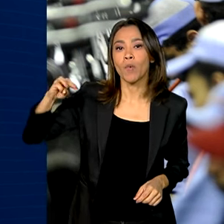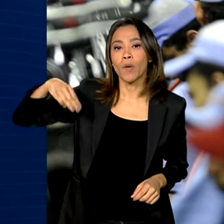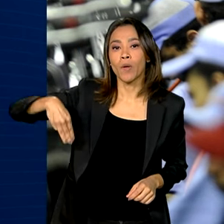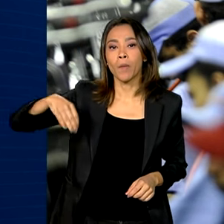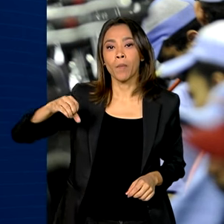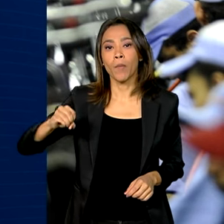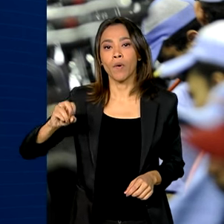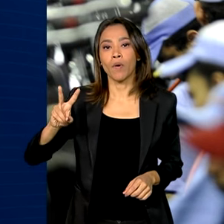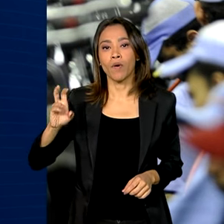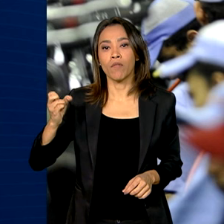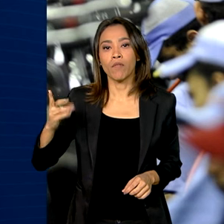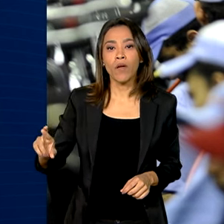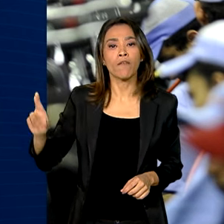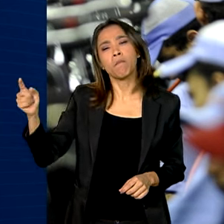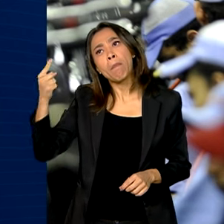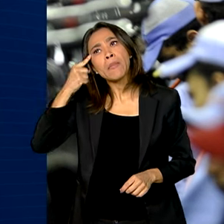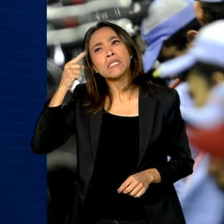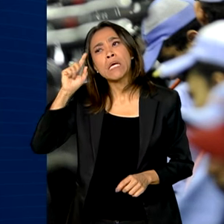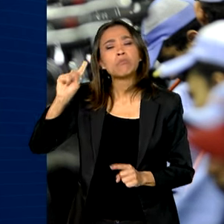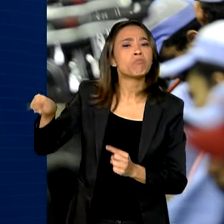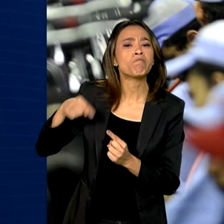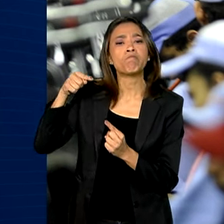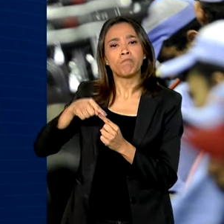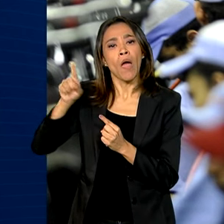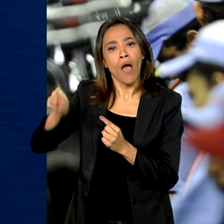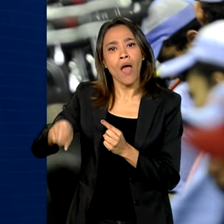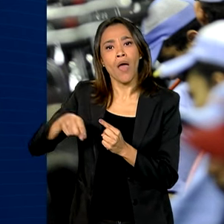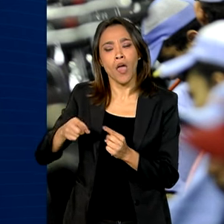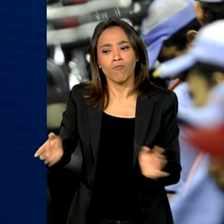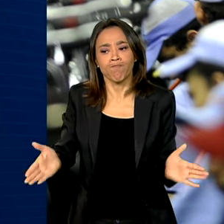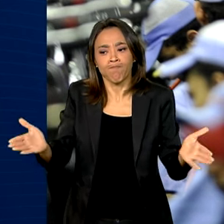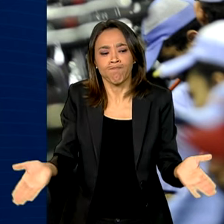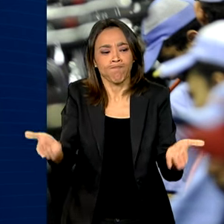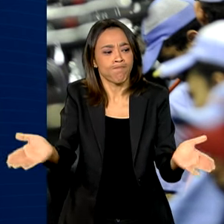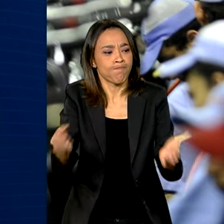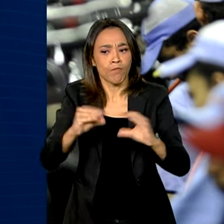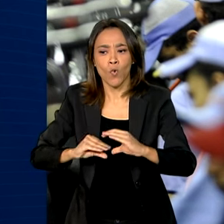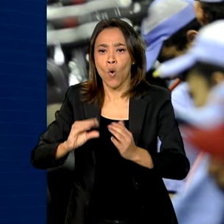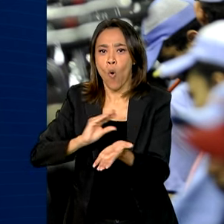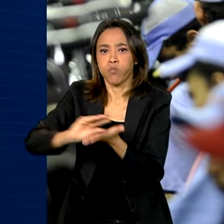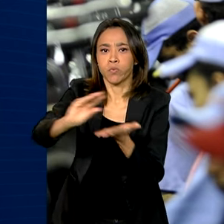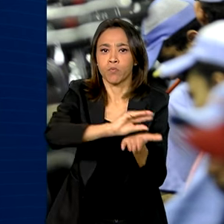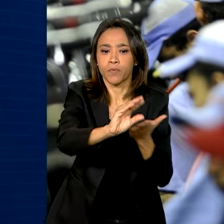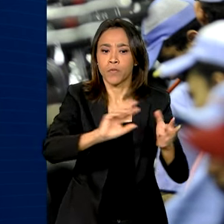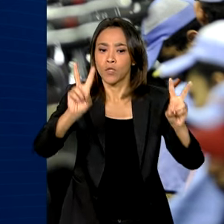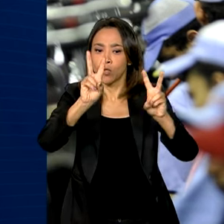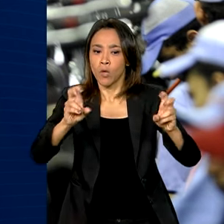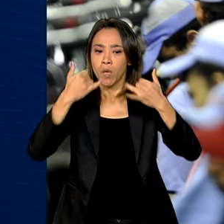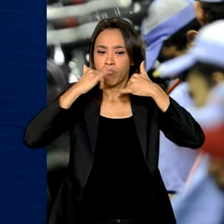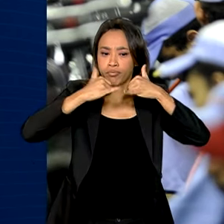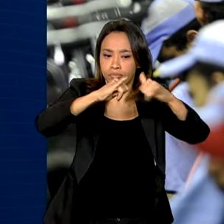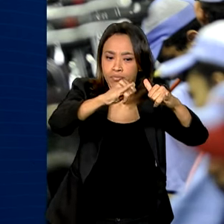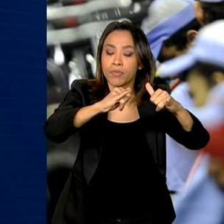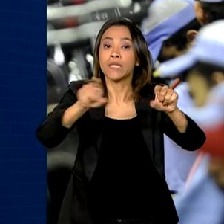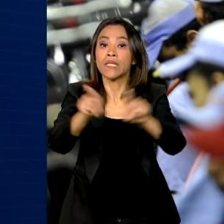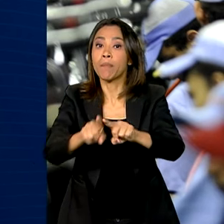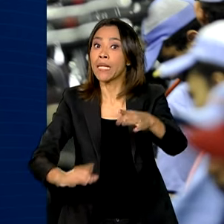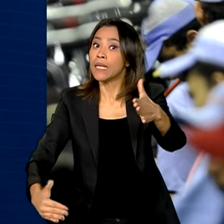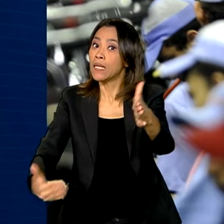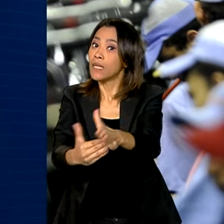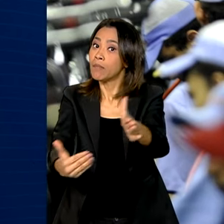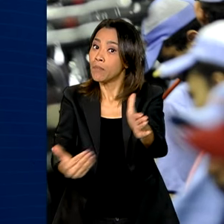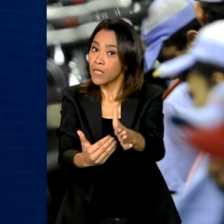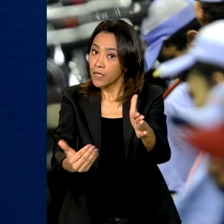A iniciativa foi pensada para promover a expansão de investimentos em eficiência energética, incluir limites mínimos de